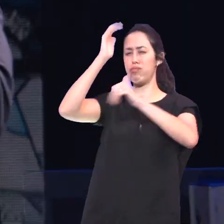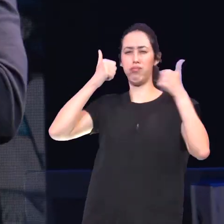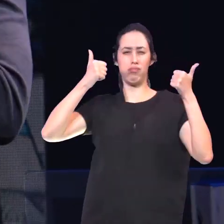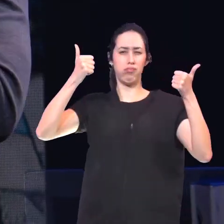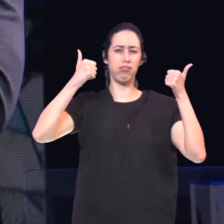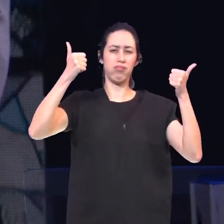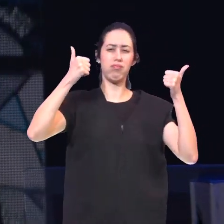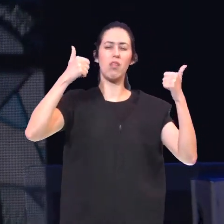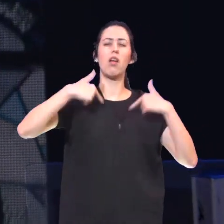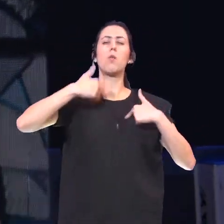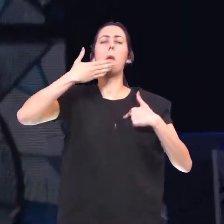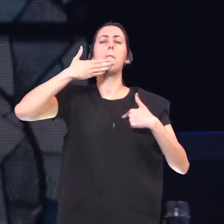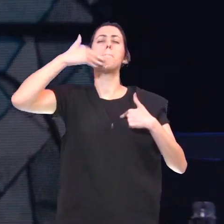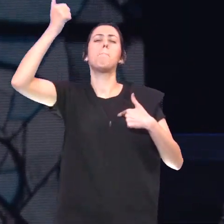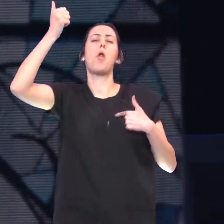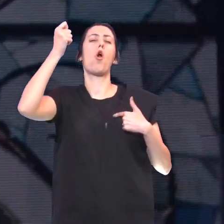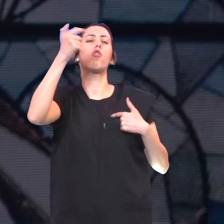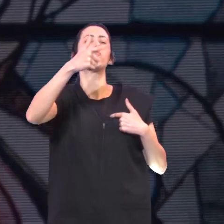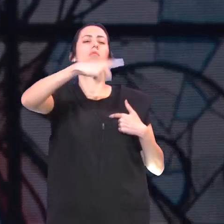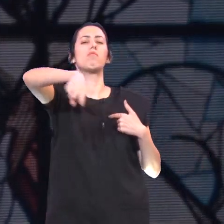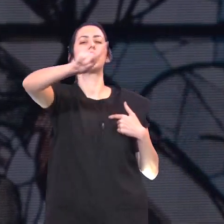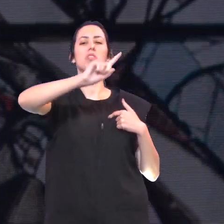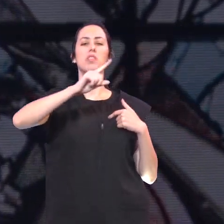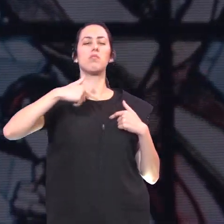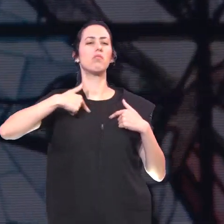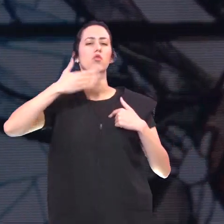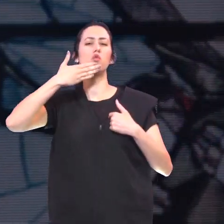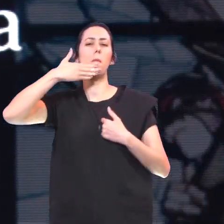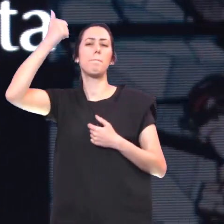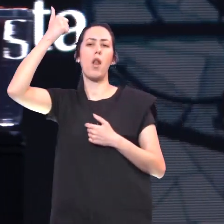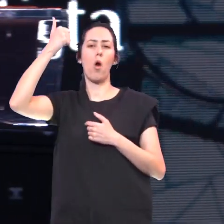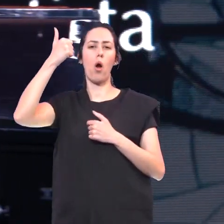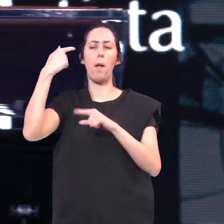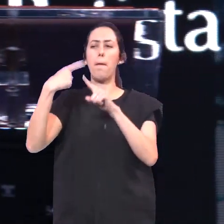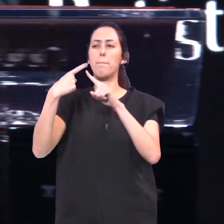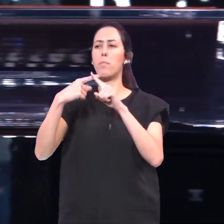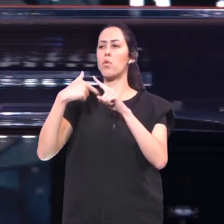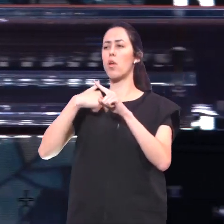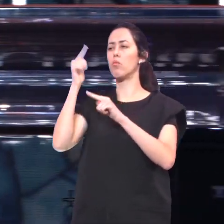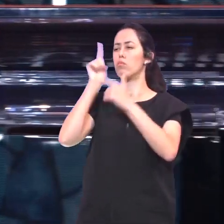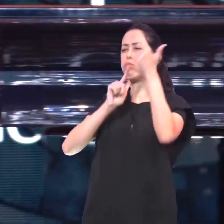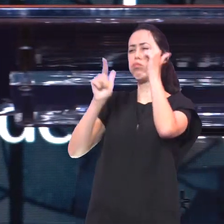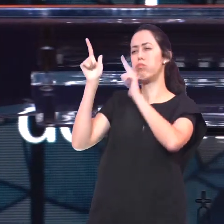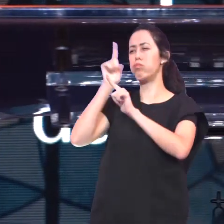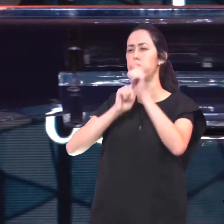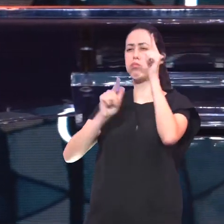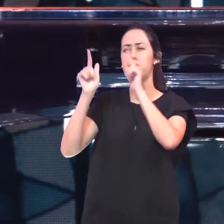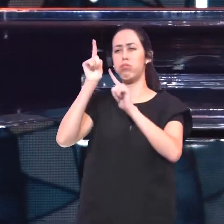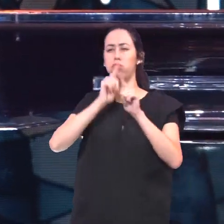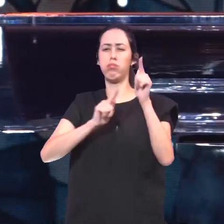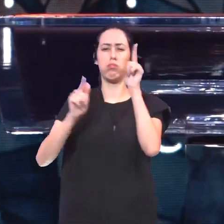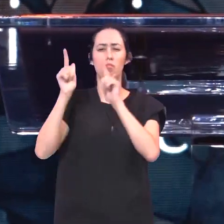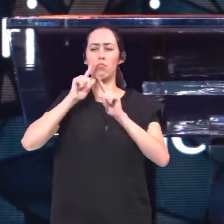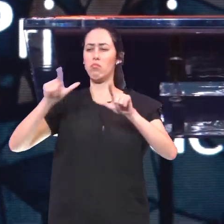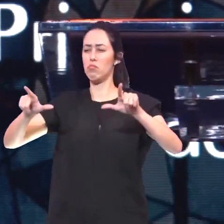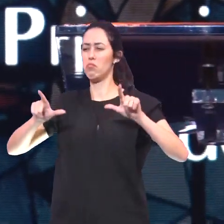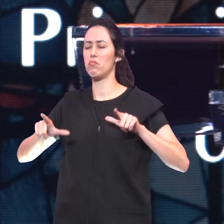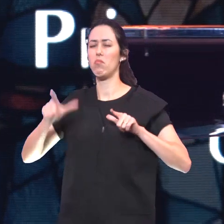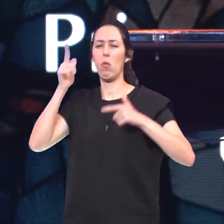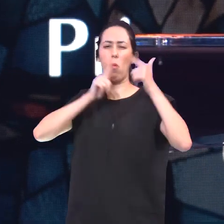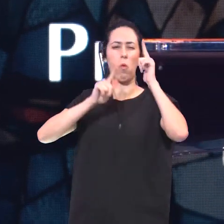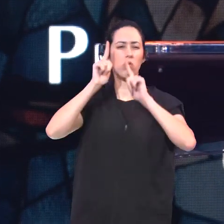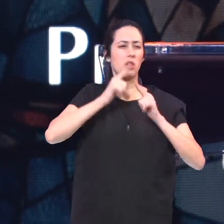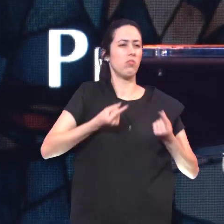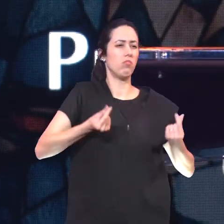Outros Porque Conquistaram Títulos Posses Podem